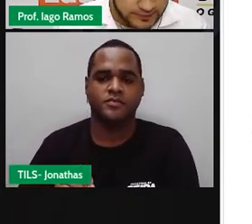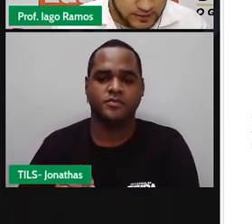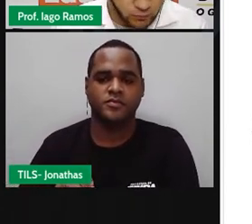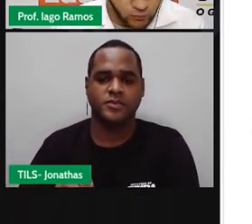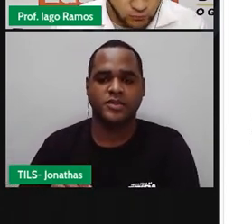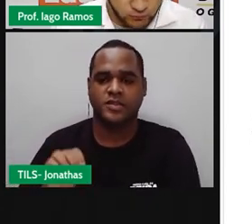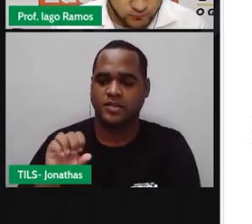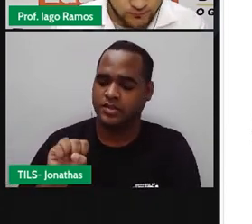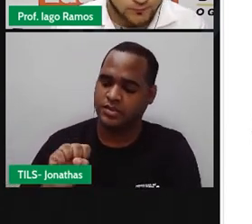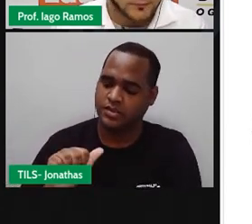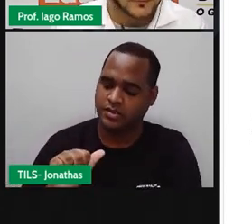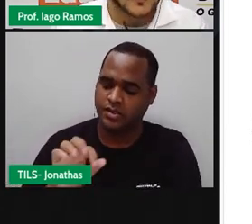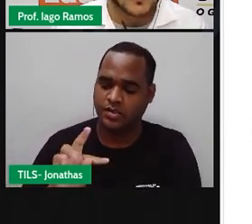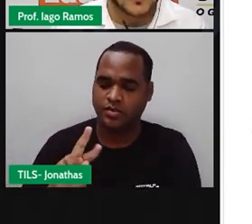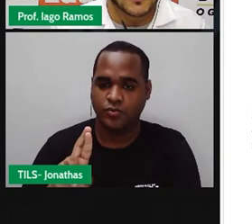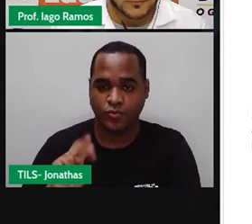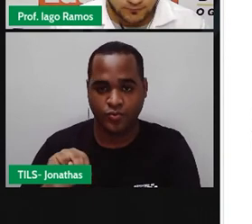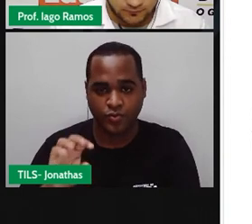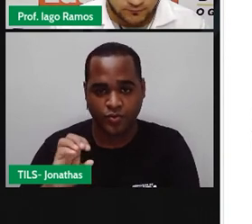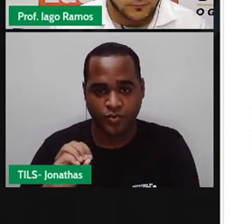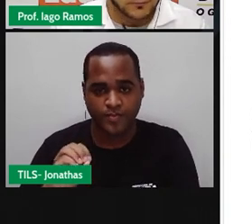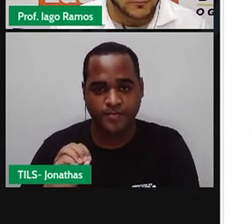Saturno, Saturno